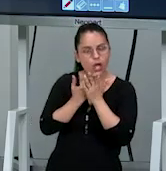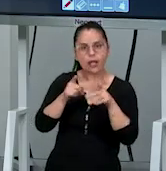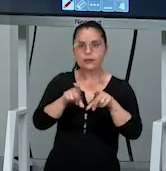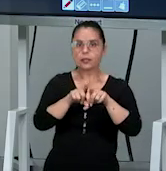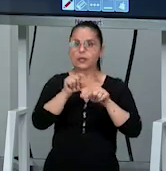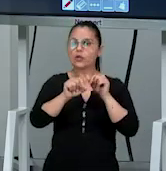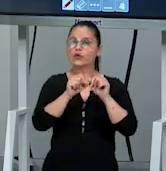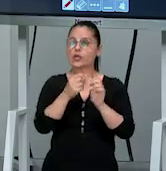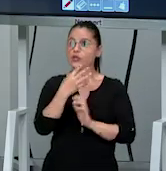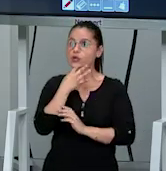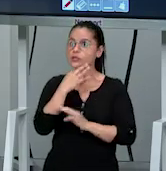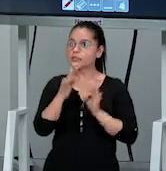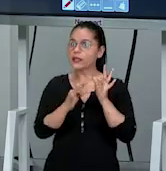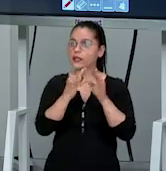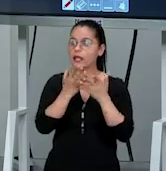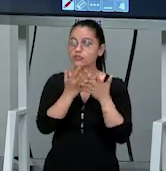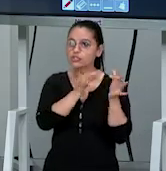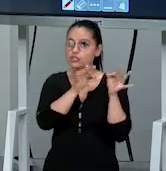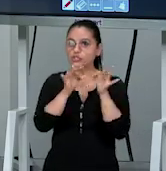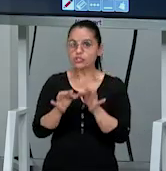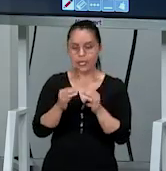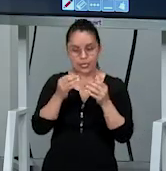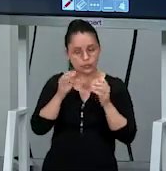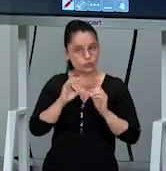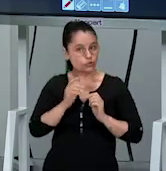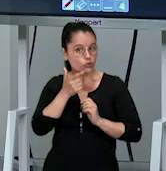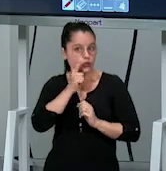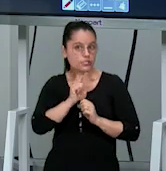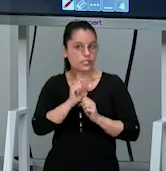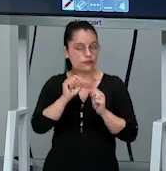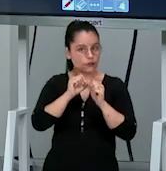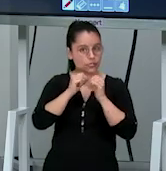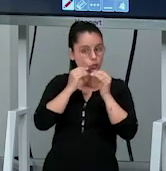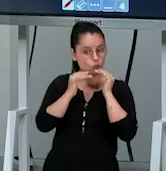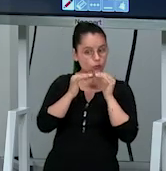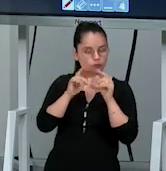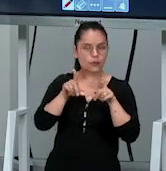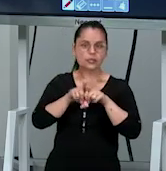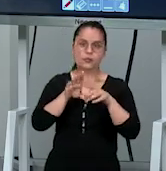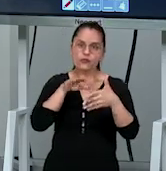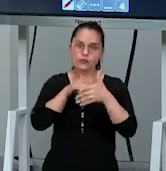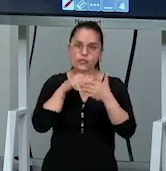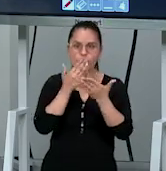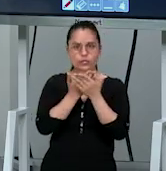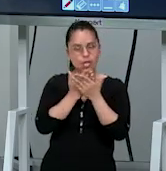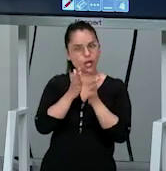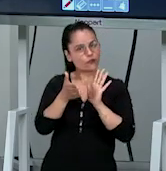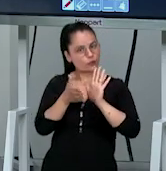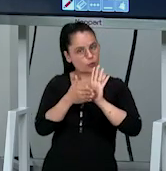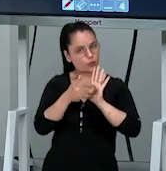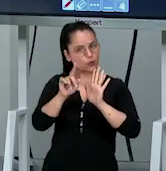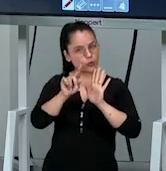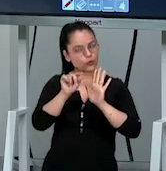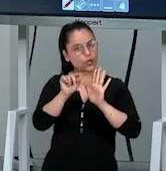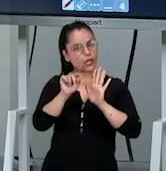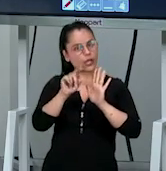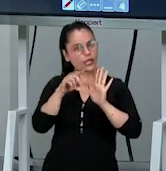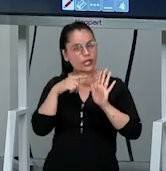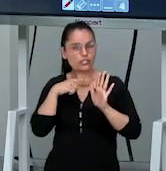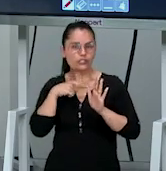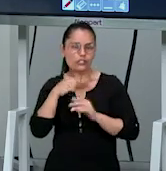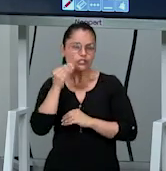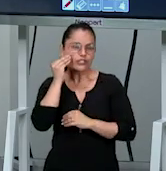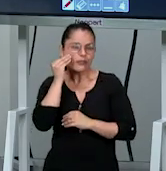técnicas, ou seja, a maneira mais correta de fazer os movimentos. Ao final dessa aula, como sempre, eu vou propor que a gente experimente alguns